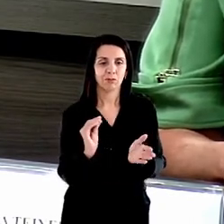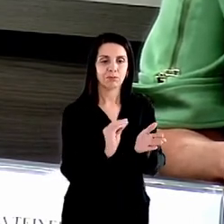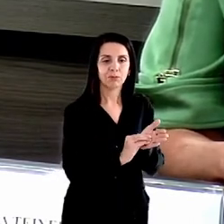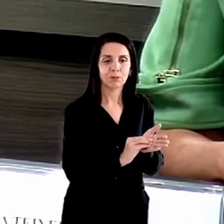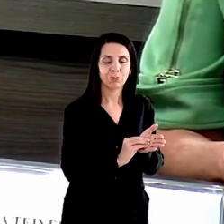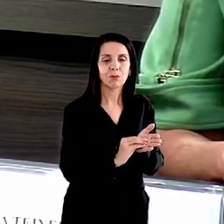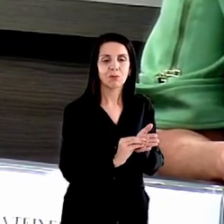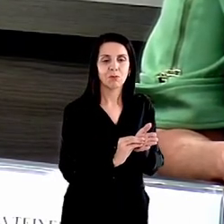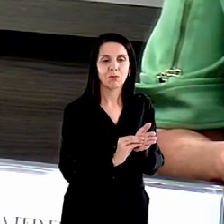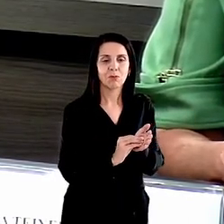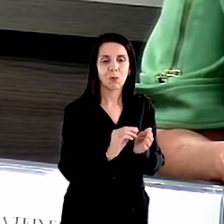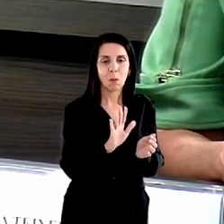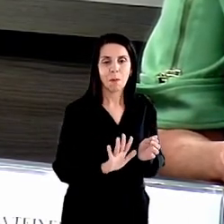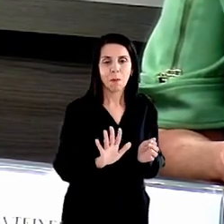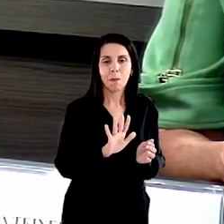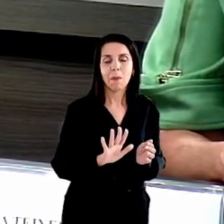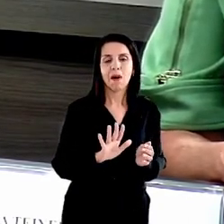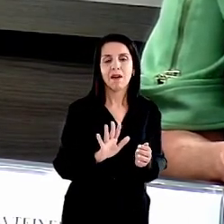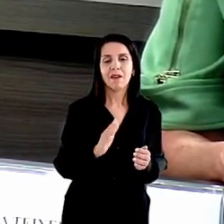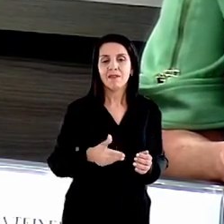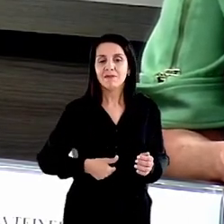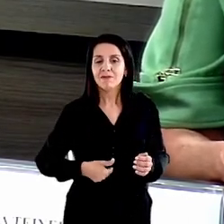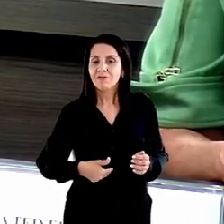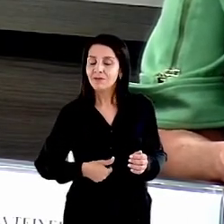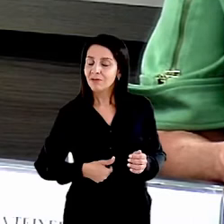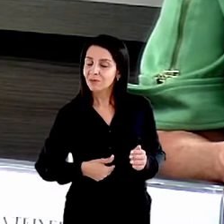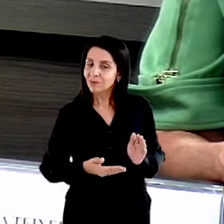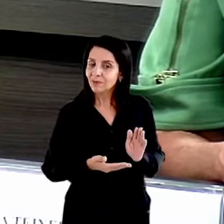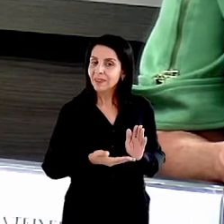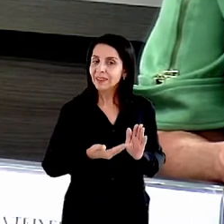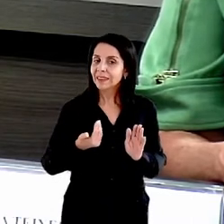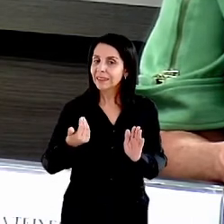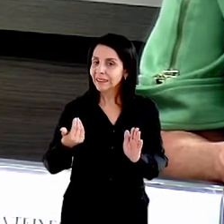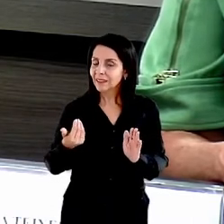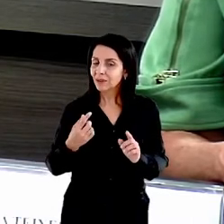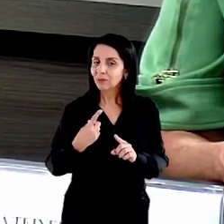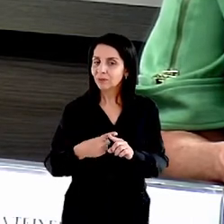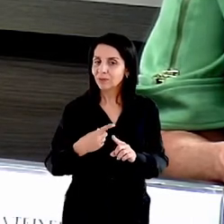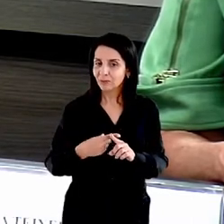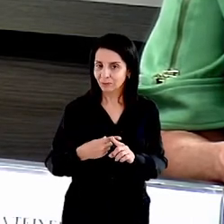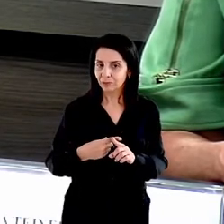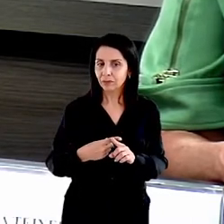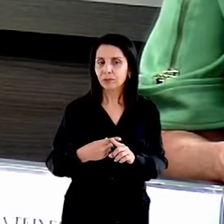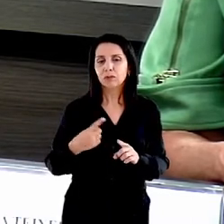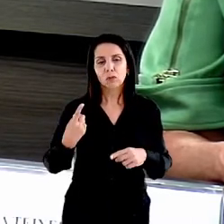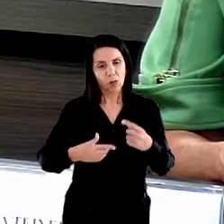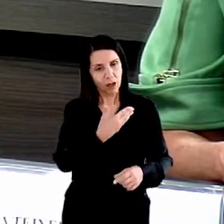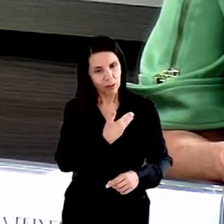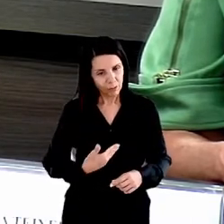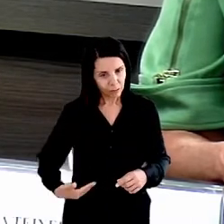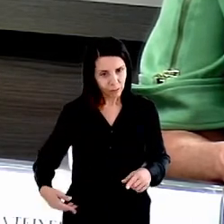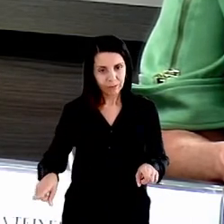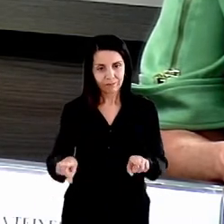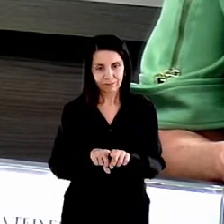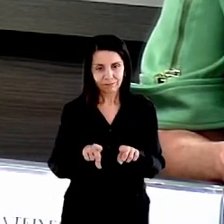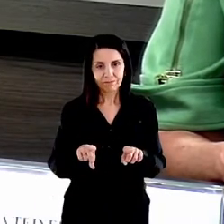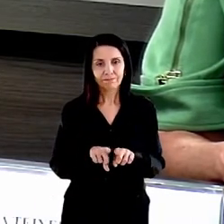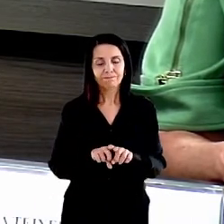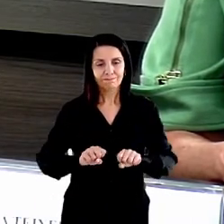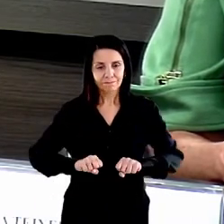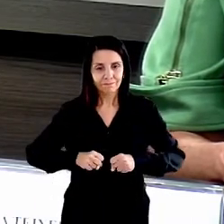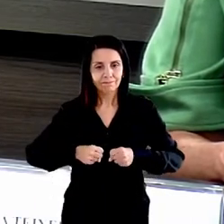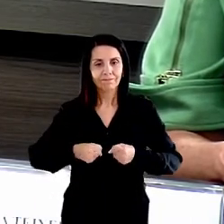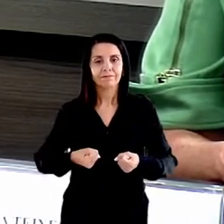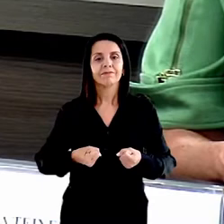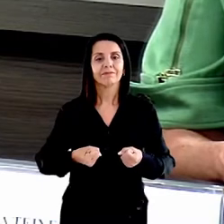quando, através da vontade política e, consequentemente, da política pública, conseguiu